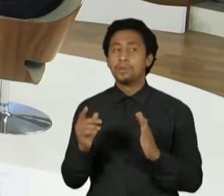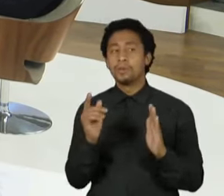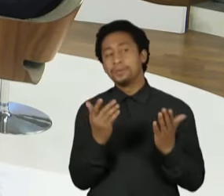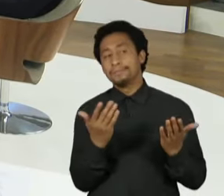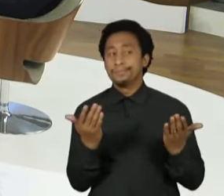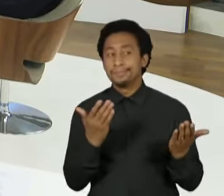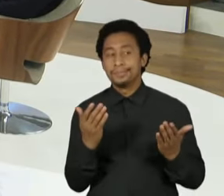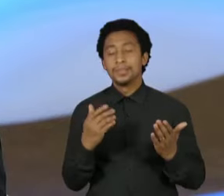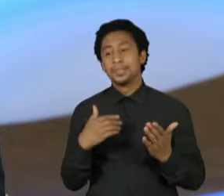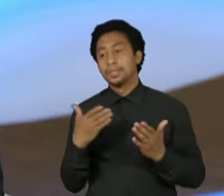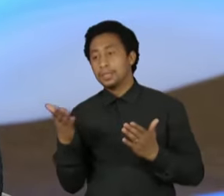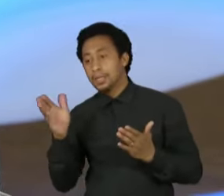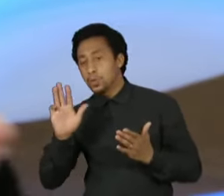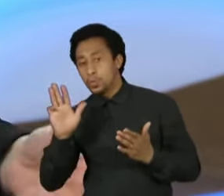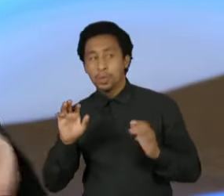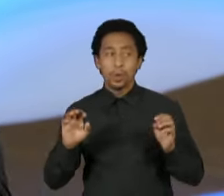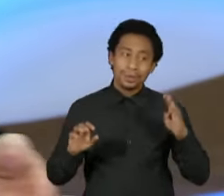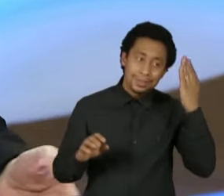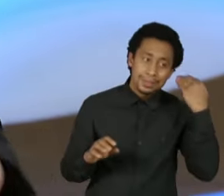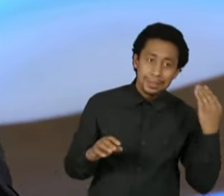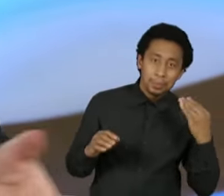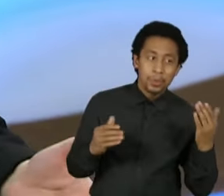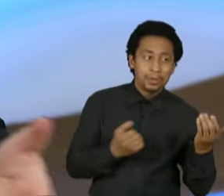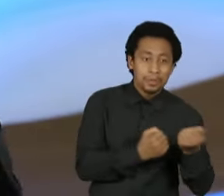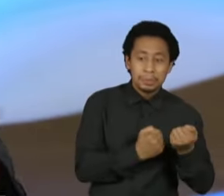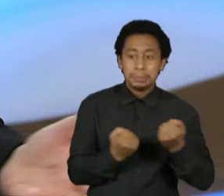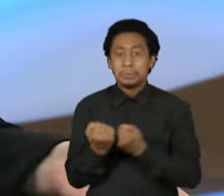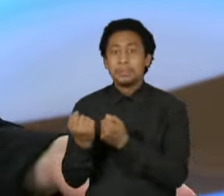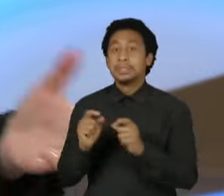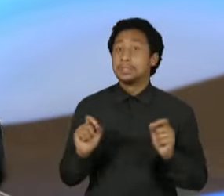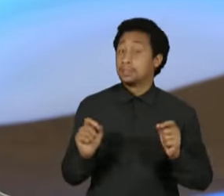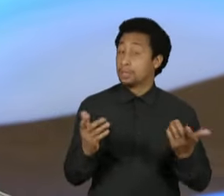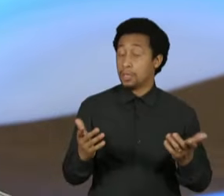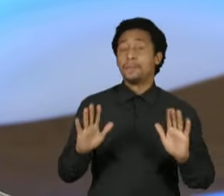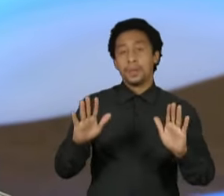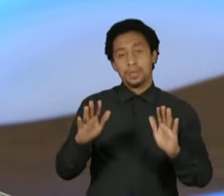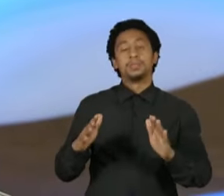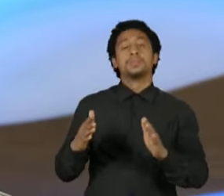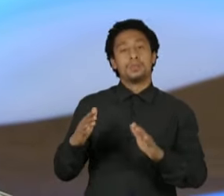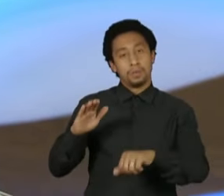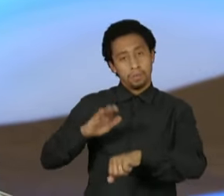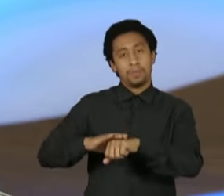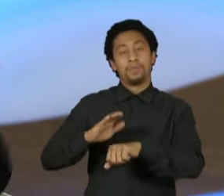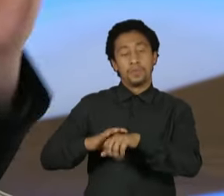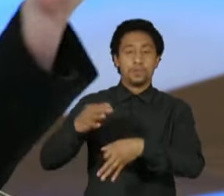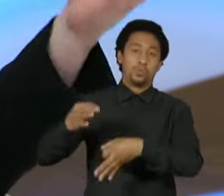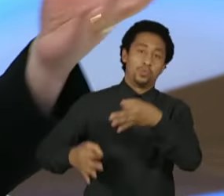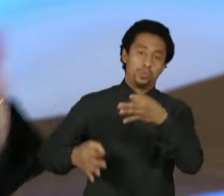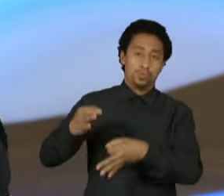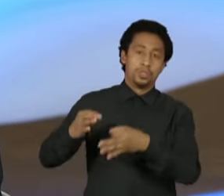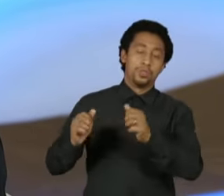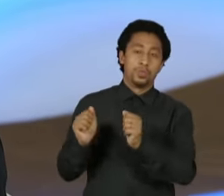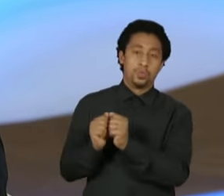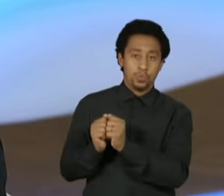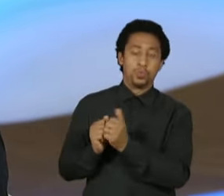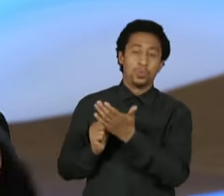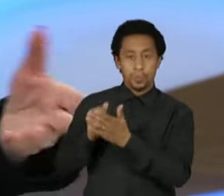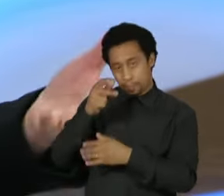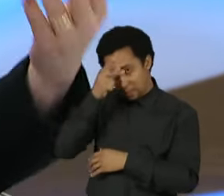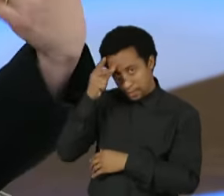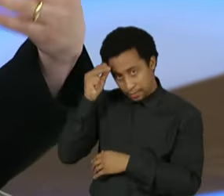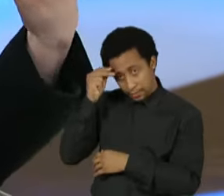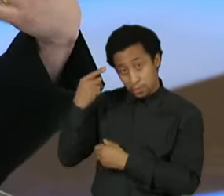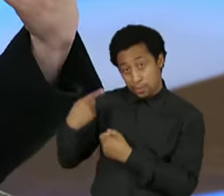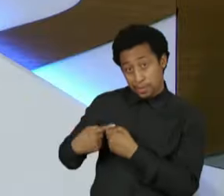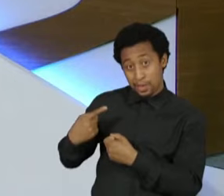reuniões, a minha candidatura, tanto é que ela foi judicializada por um prefeito do interior de Alagoas. É só olhar a fotografia, que inclusive